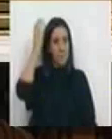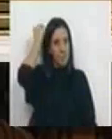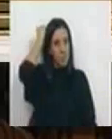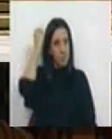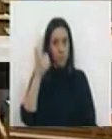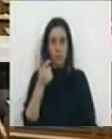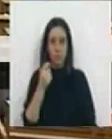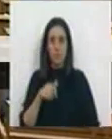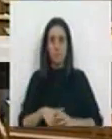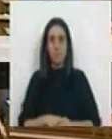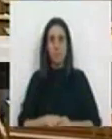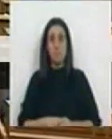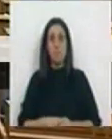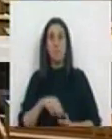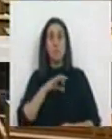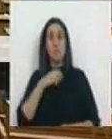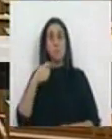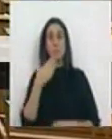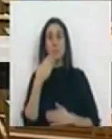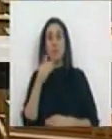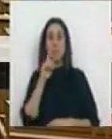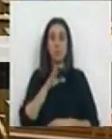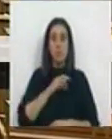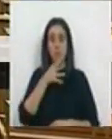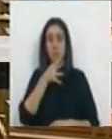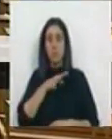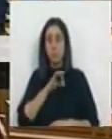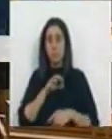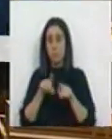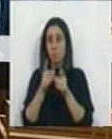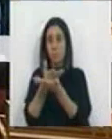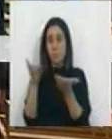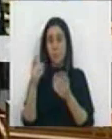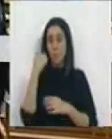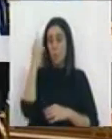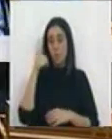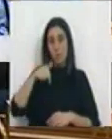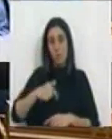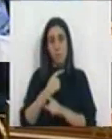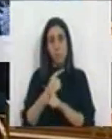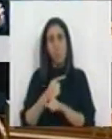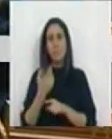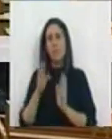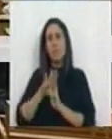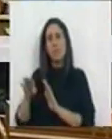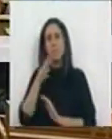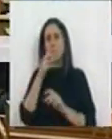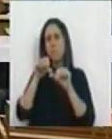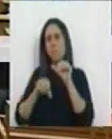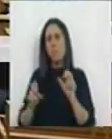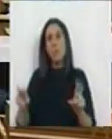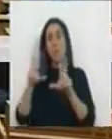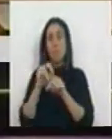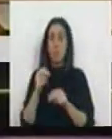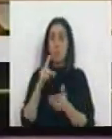Muito obrigado Sr. Presidente, Srs. Srs. Deputados. Ouvimos aqui ontem e ouvimos outra vez hoje a nova mensagem da direita, bem mais conformada